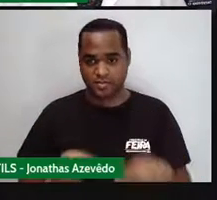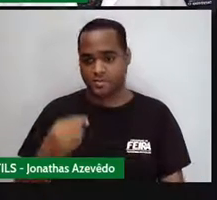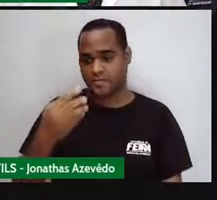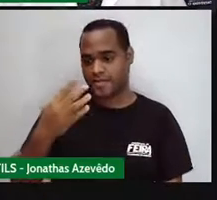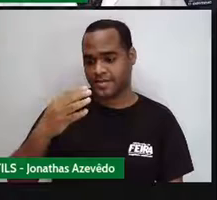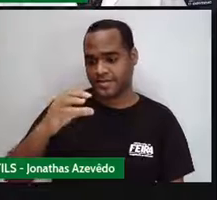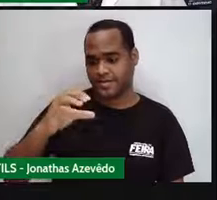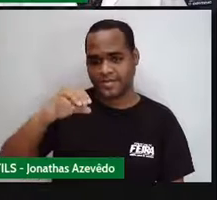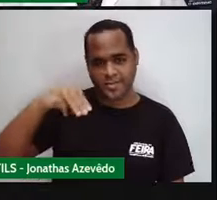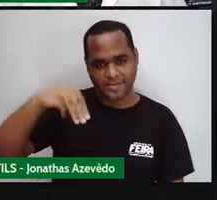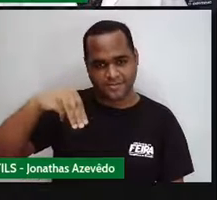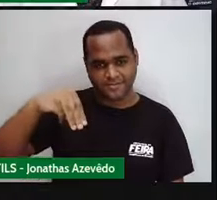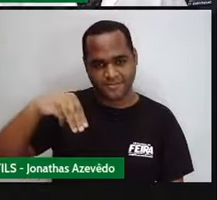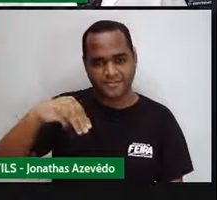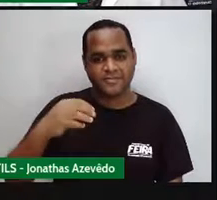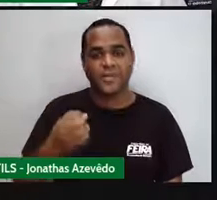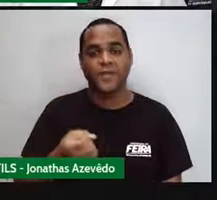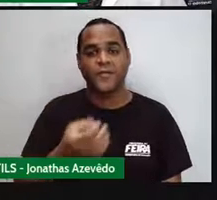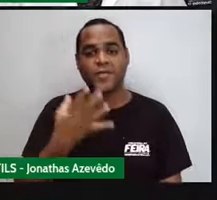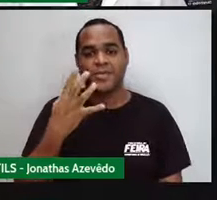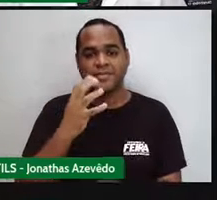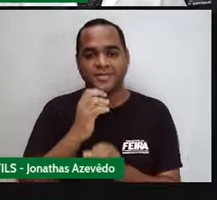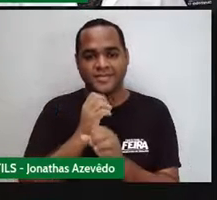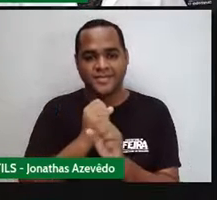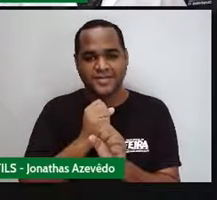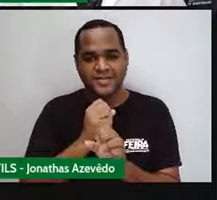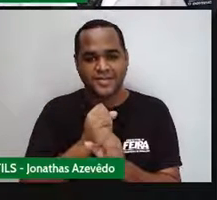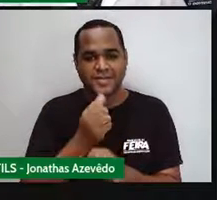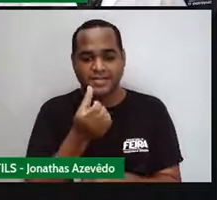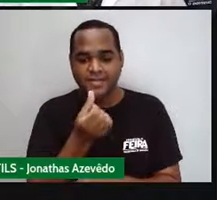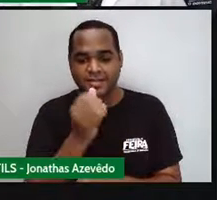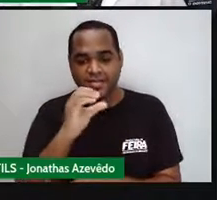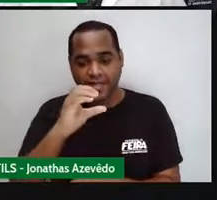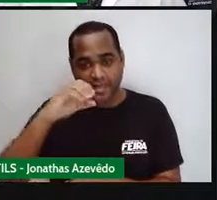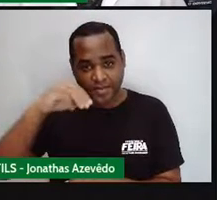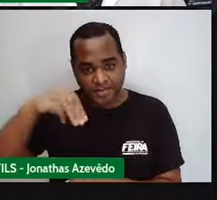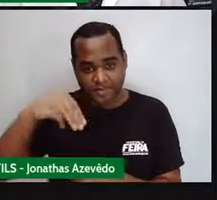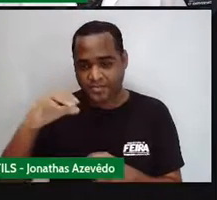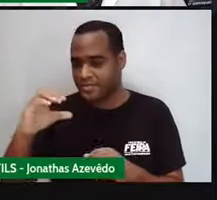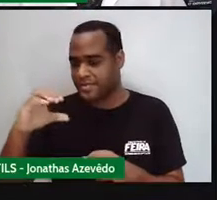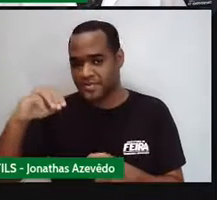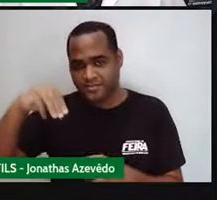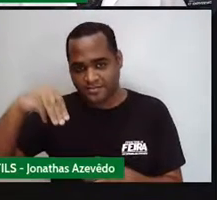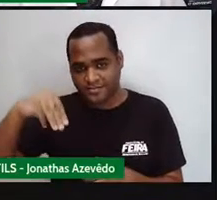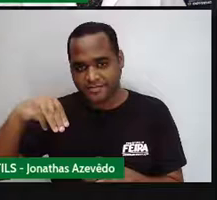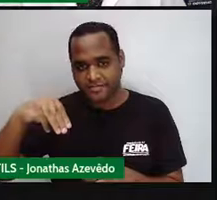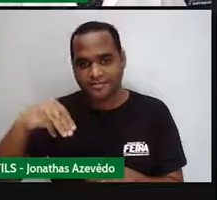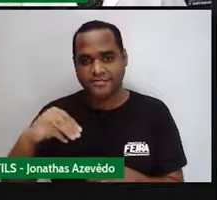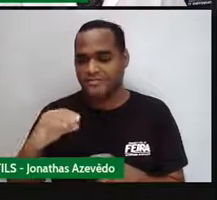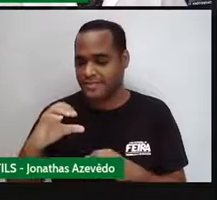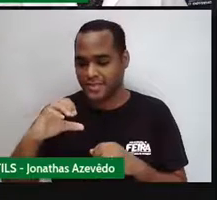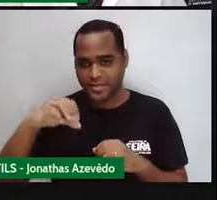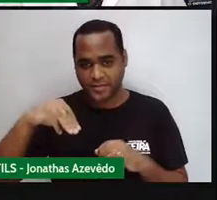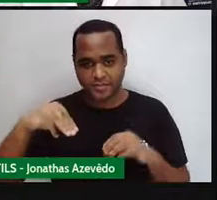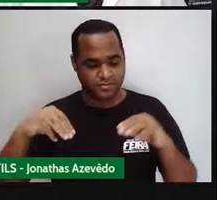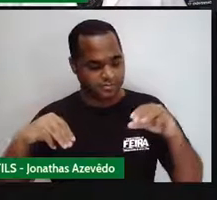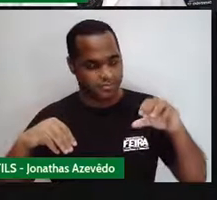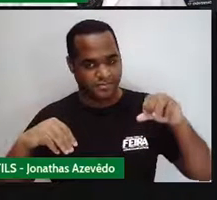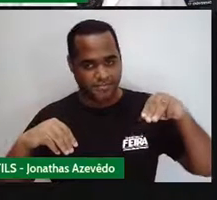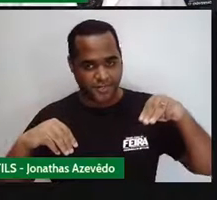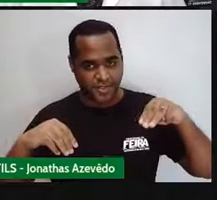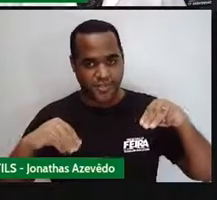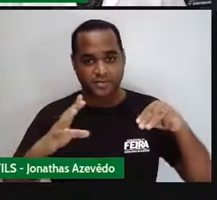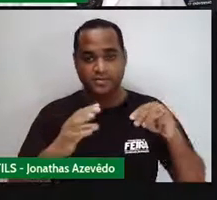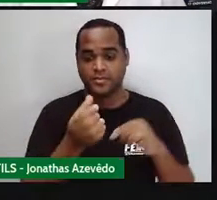vezes 4, centímetro vezes centímetro. Olha só. 6